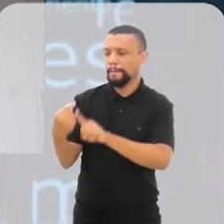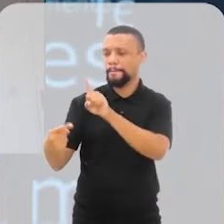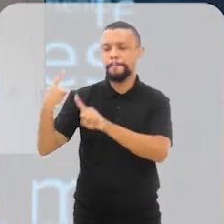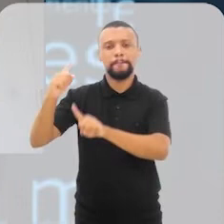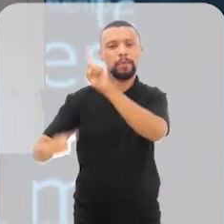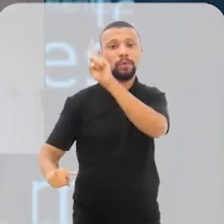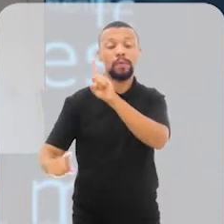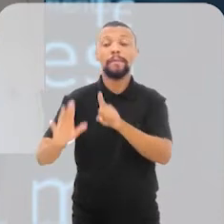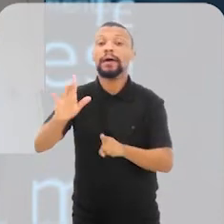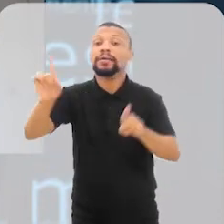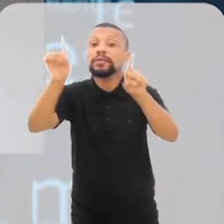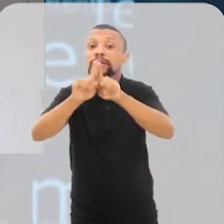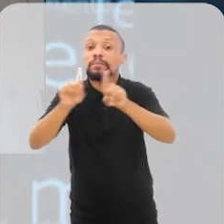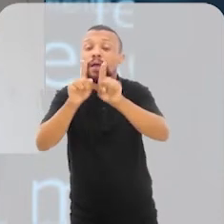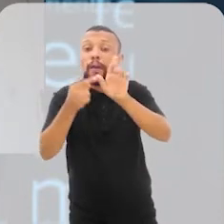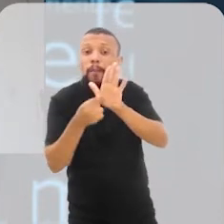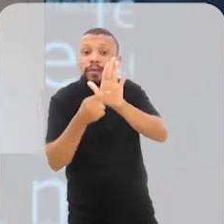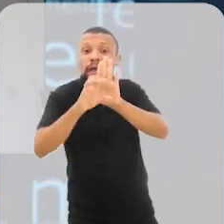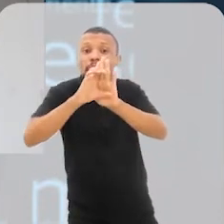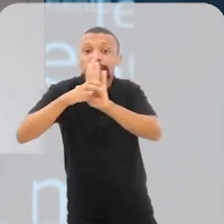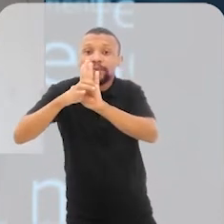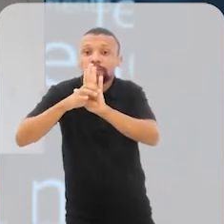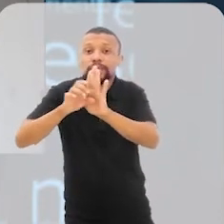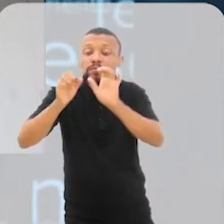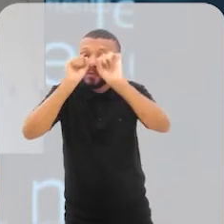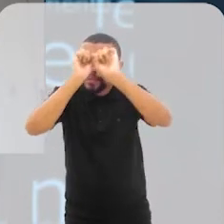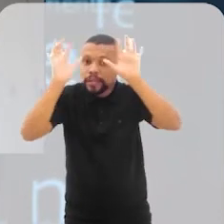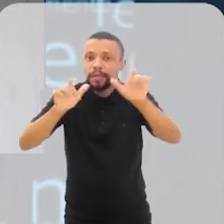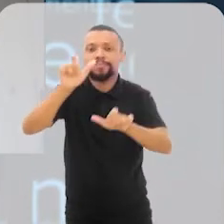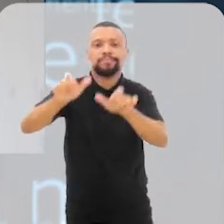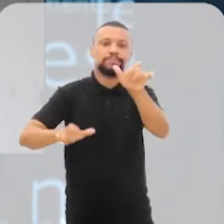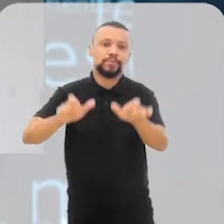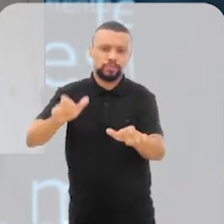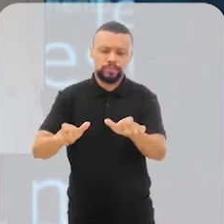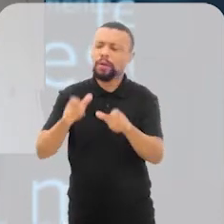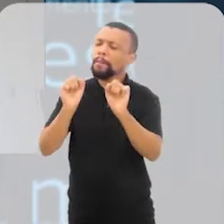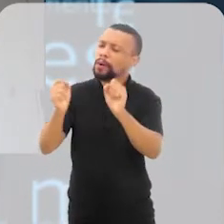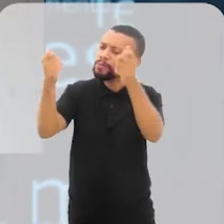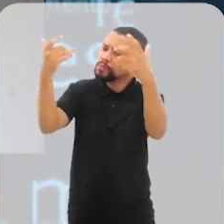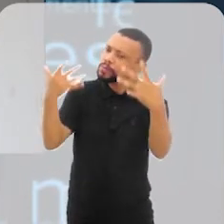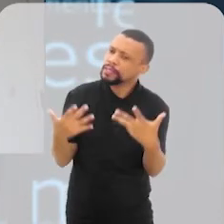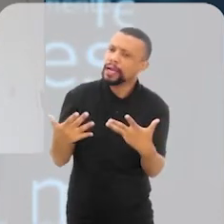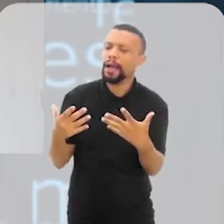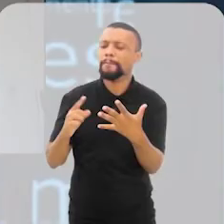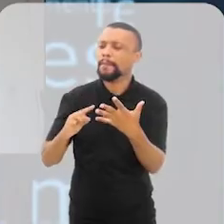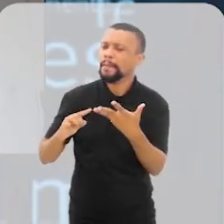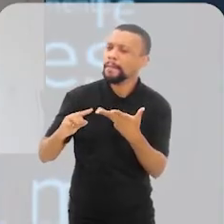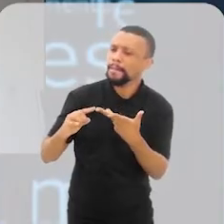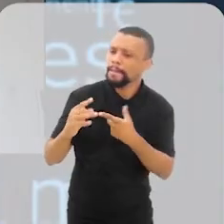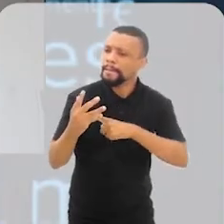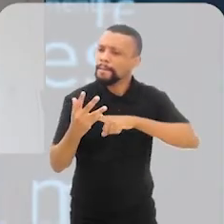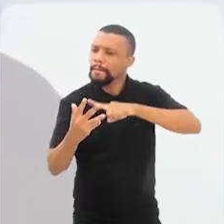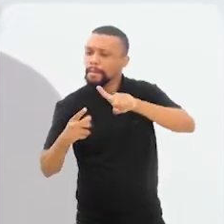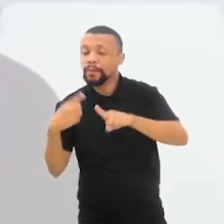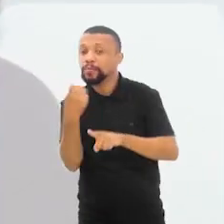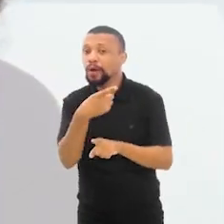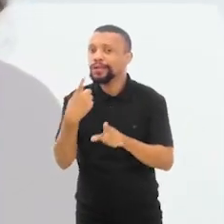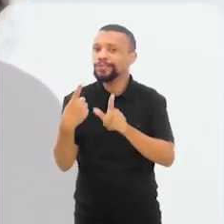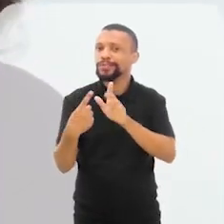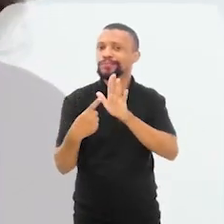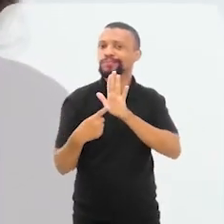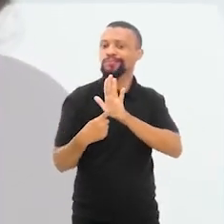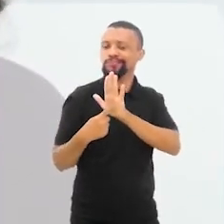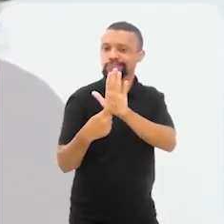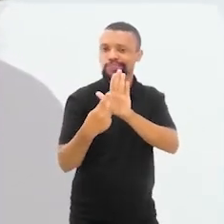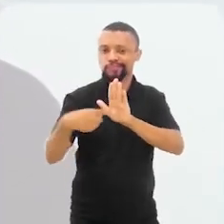trazer esse conceito mais para próximo das pessoas. E nesse, você podia tirar essas dúvidas, assim, para a gente colocar todo